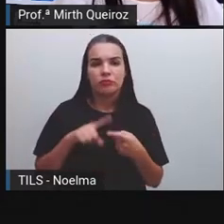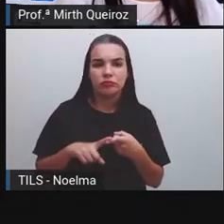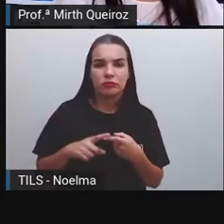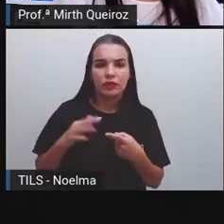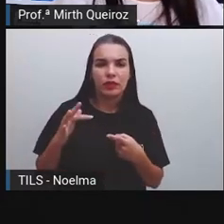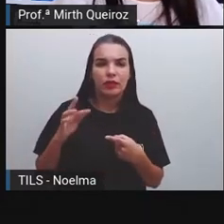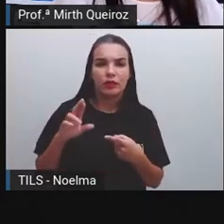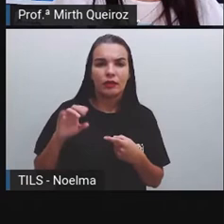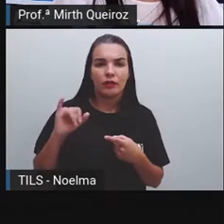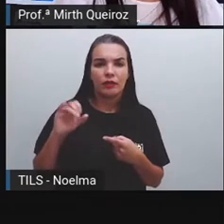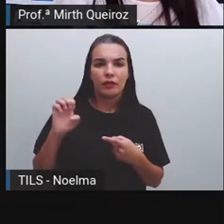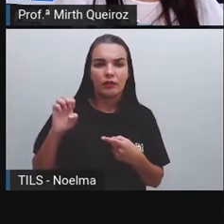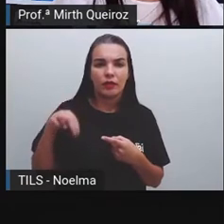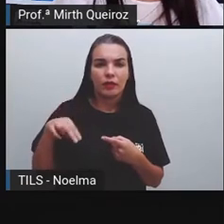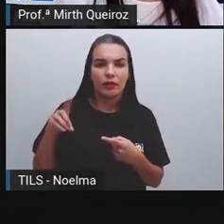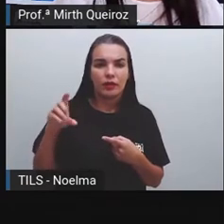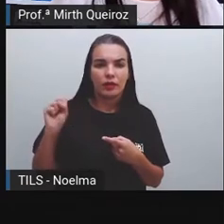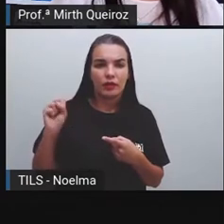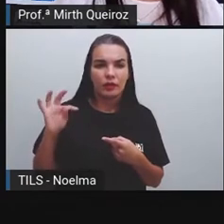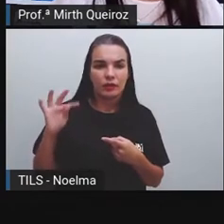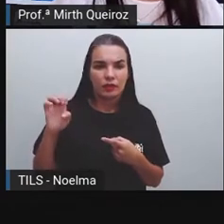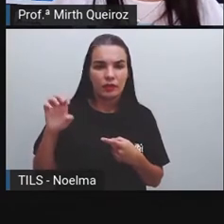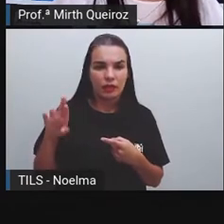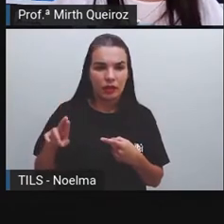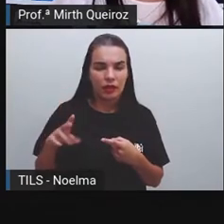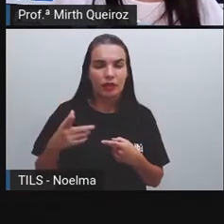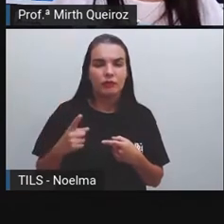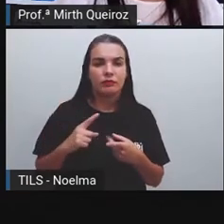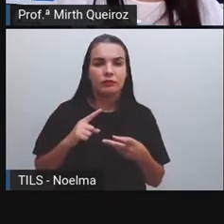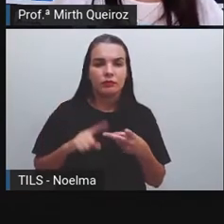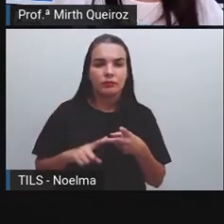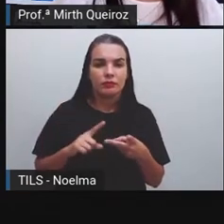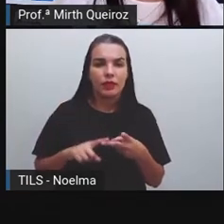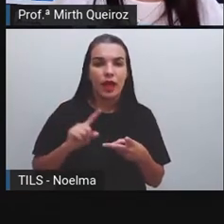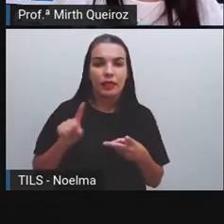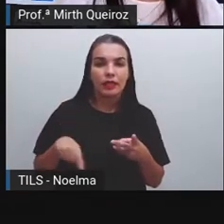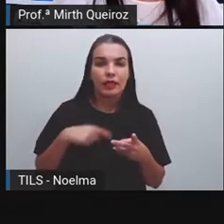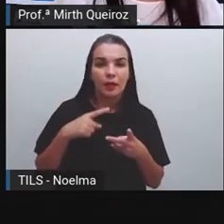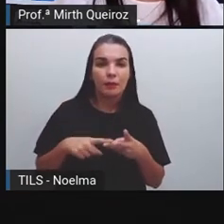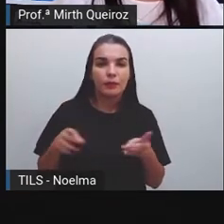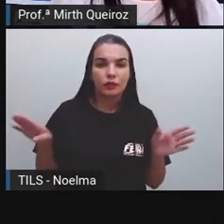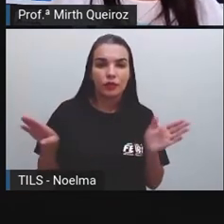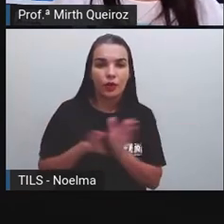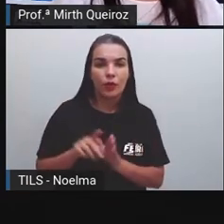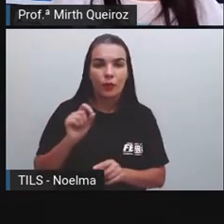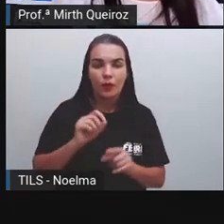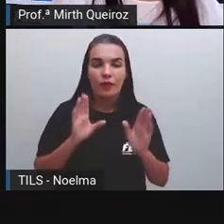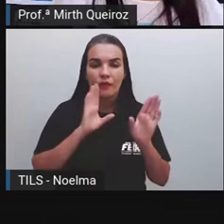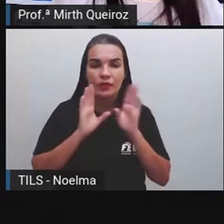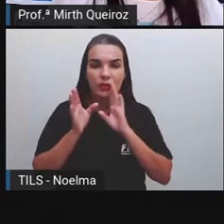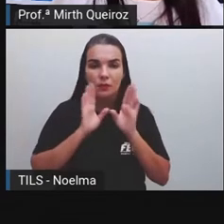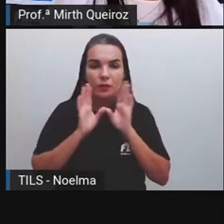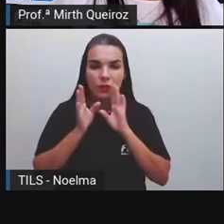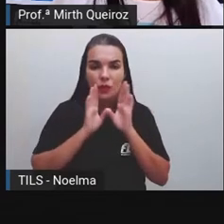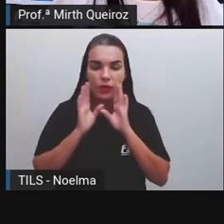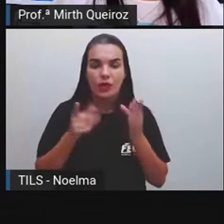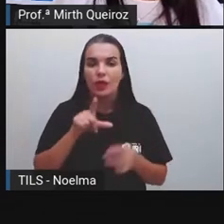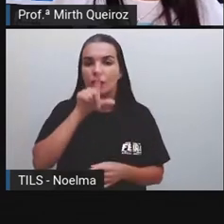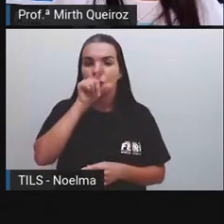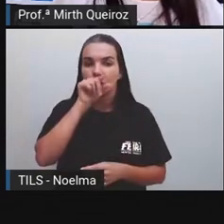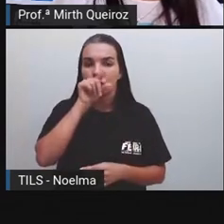Que foi em 2003 E logo em seguida Vieram o Facebook Em 2004 O Twitter Em